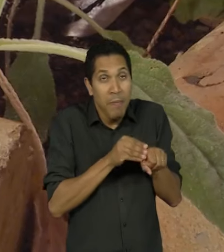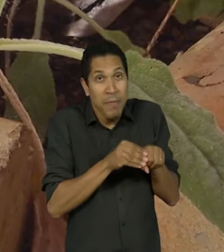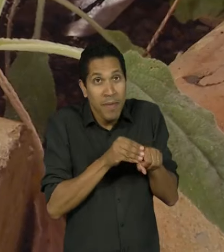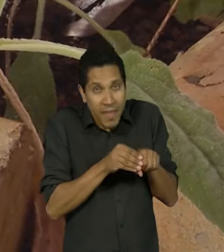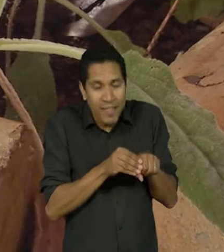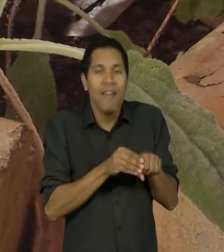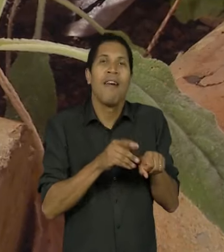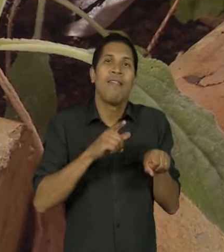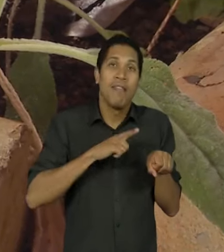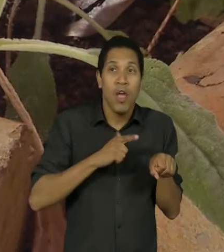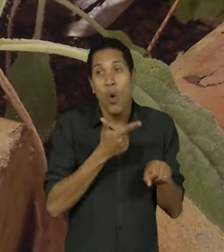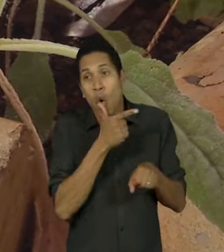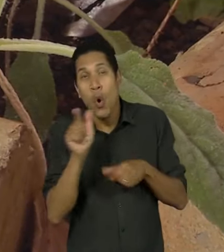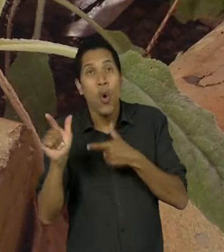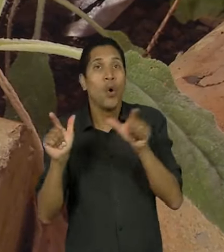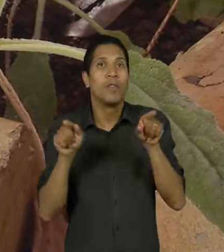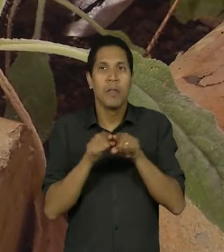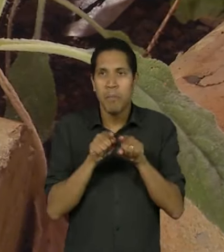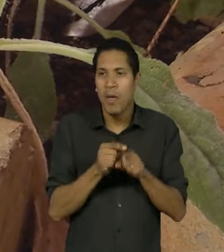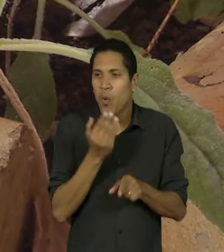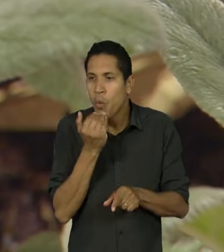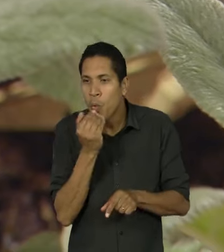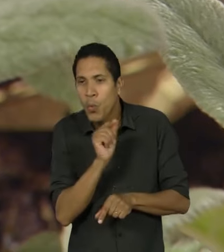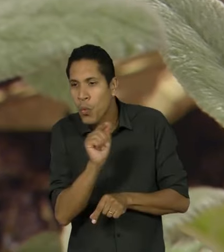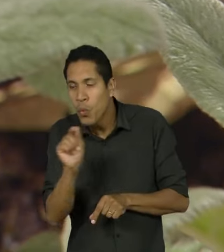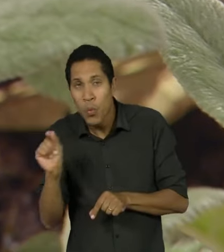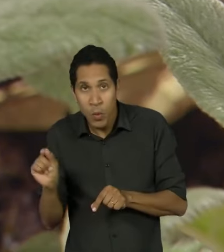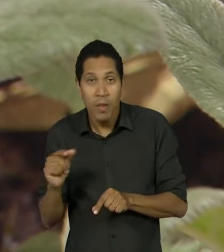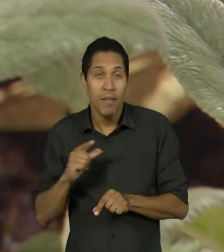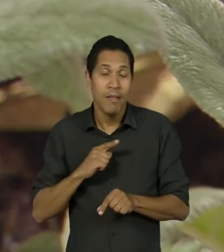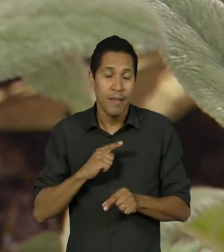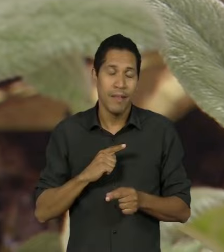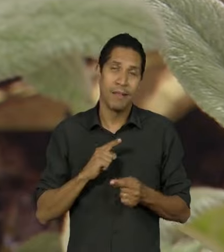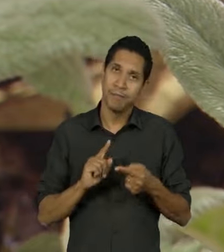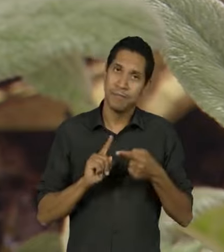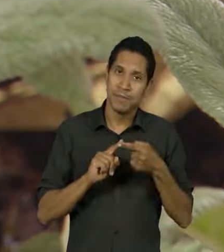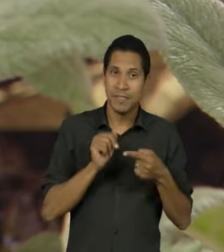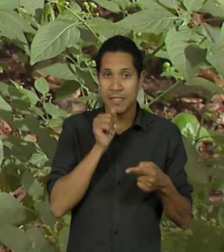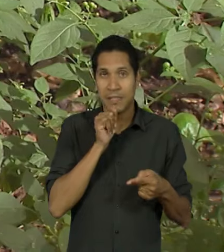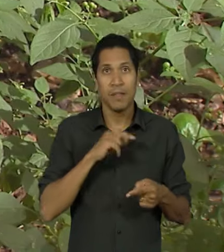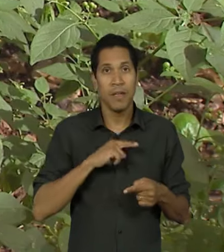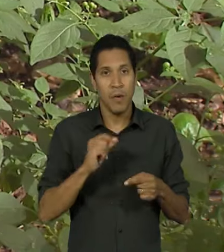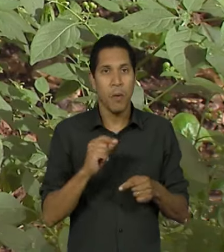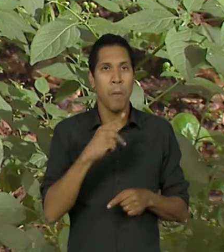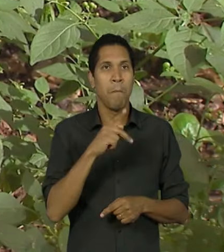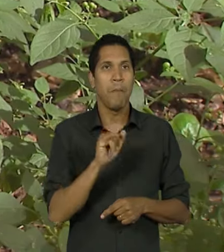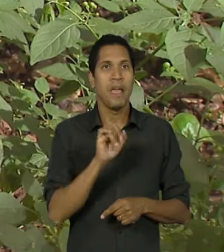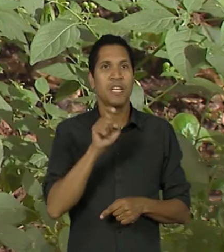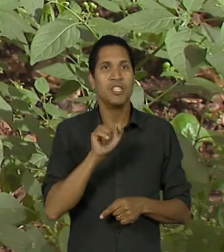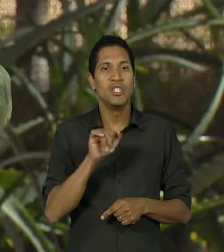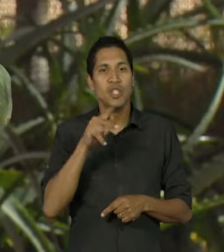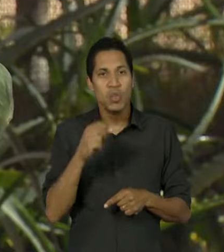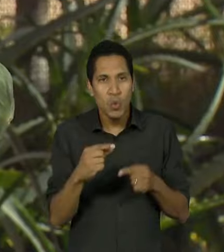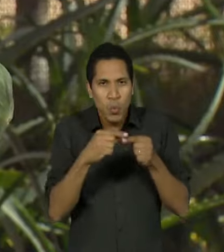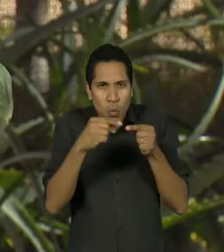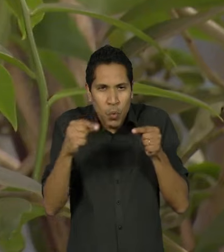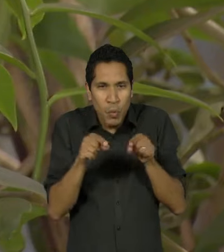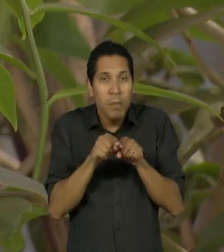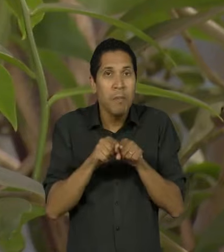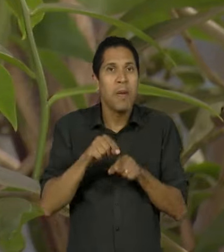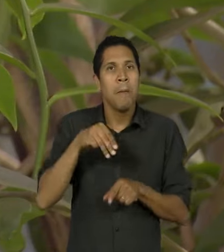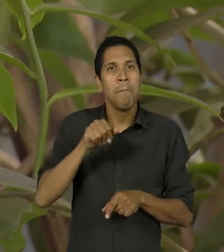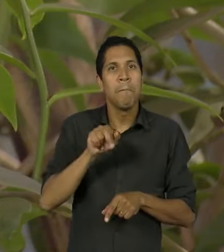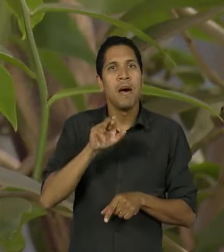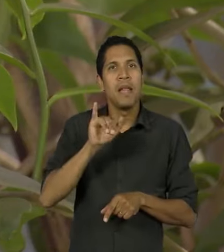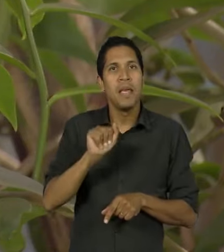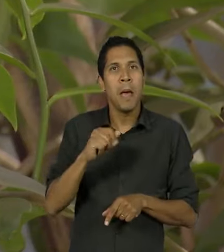as plantas alimentícias não convencionais, as panques, como peixinho, maria pretinha, taioba e